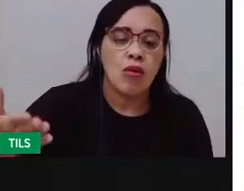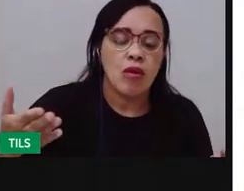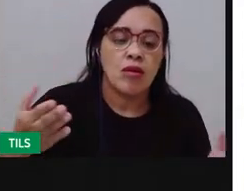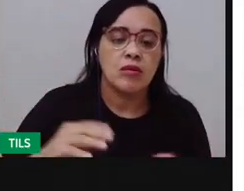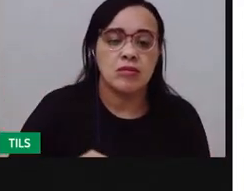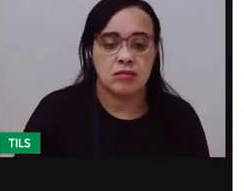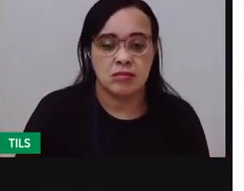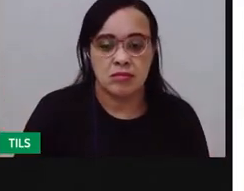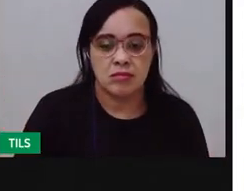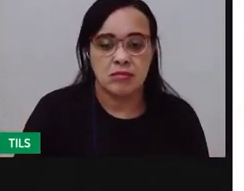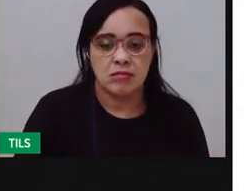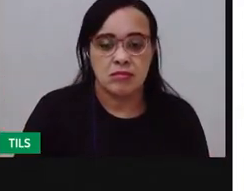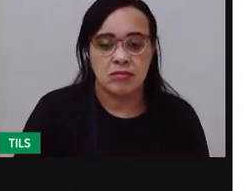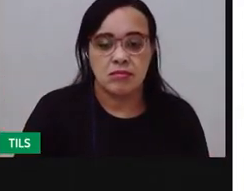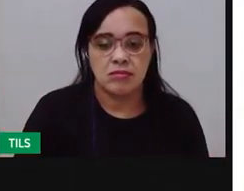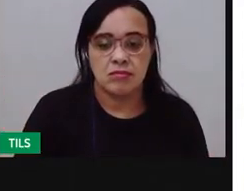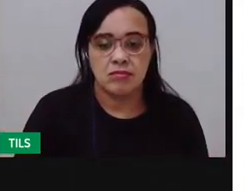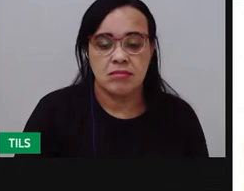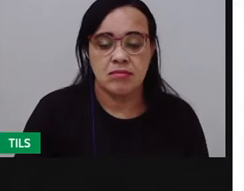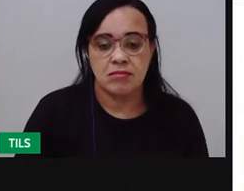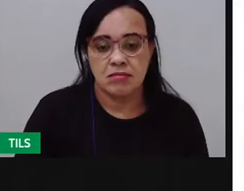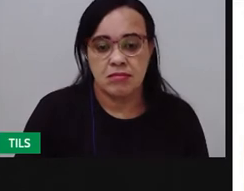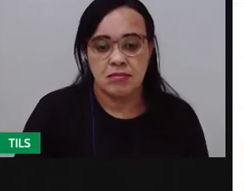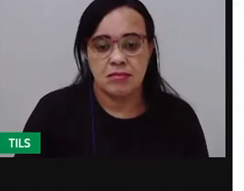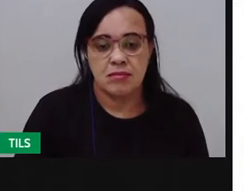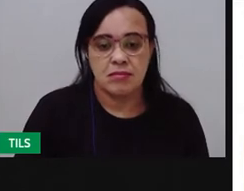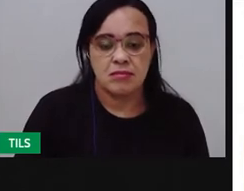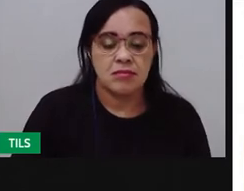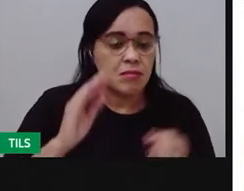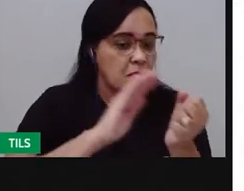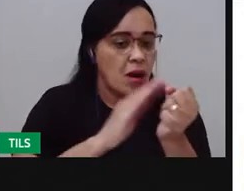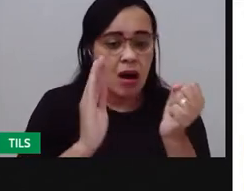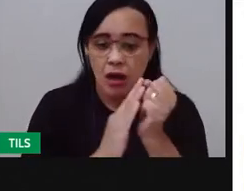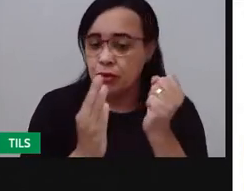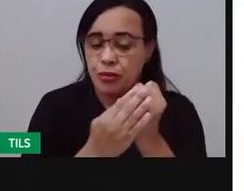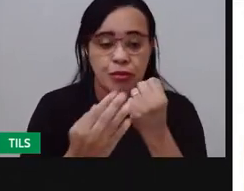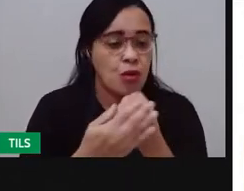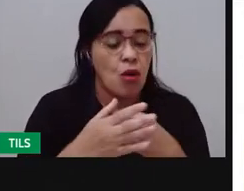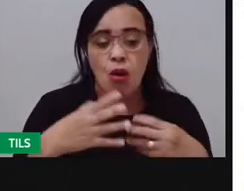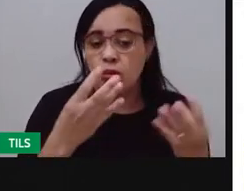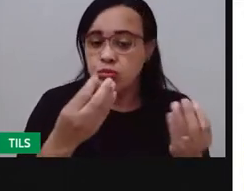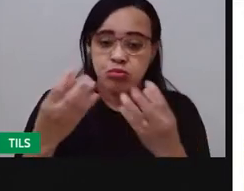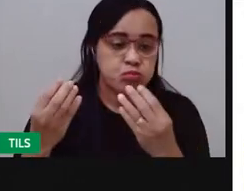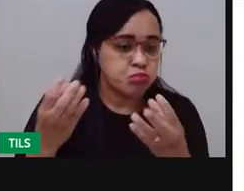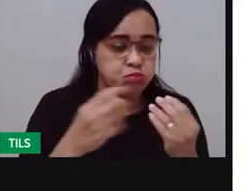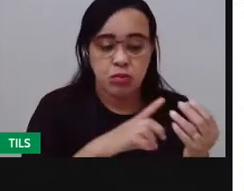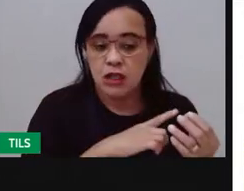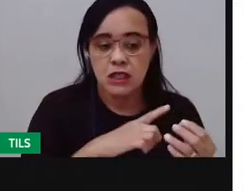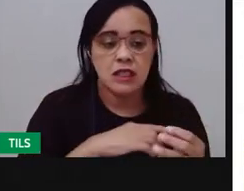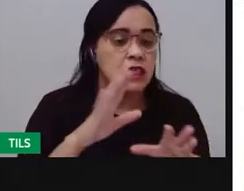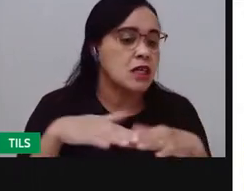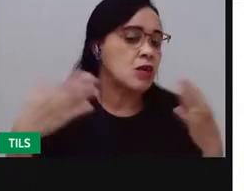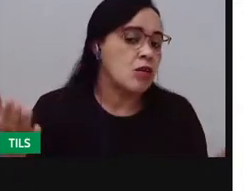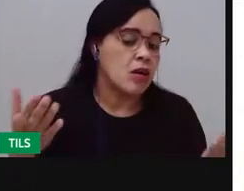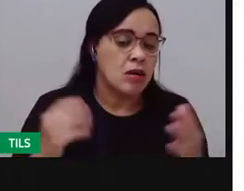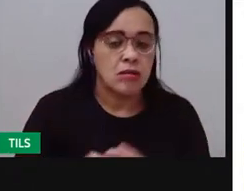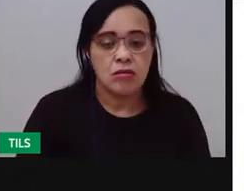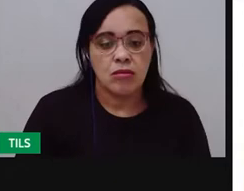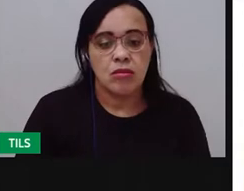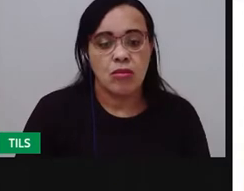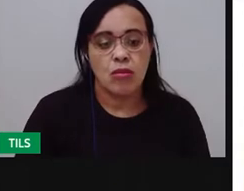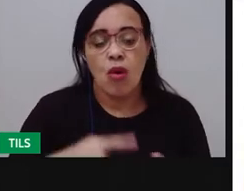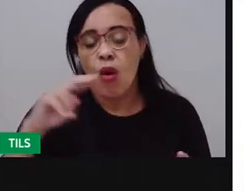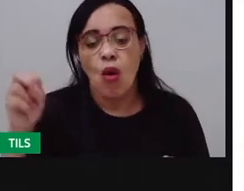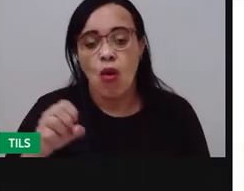cima, né? Região norte, Mangabeira, Parque P. Ou está na região